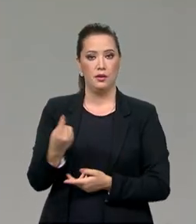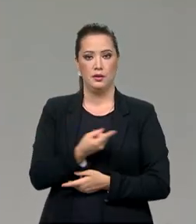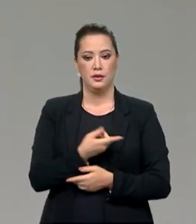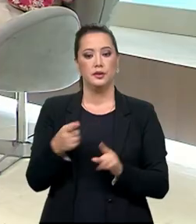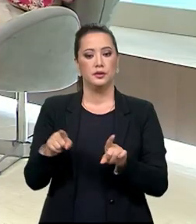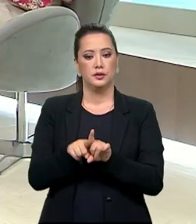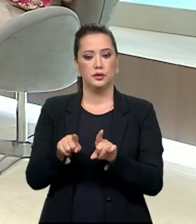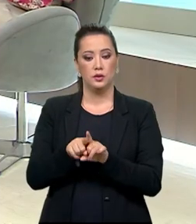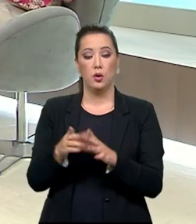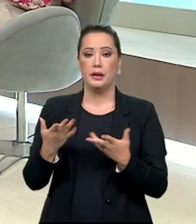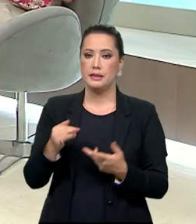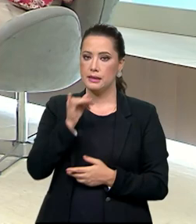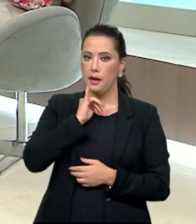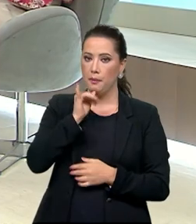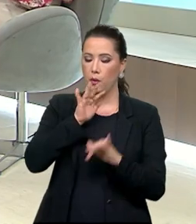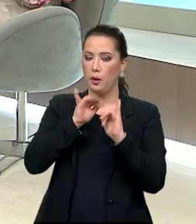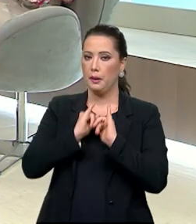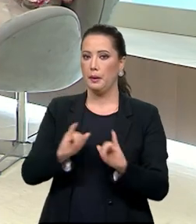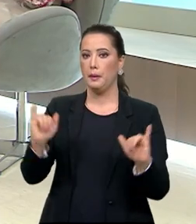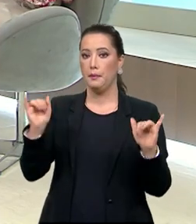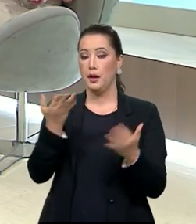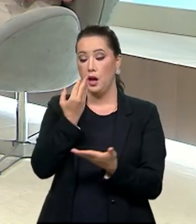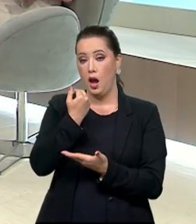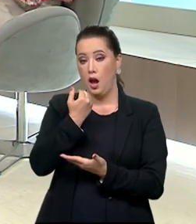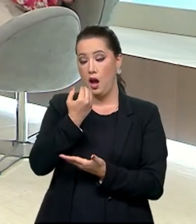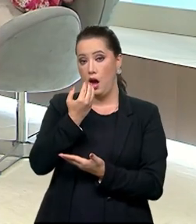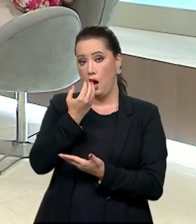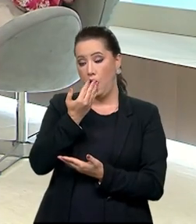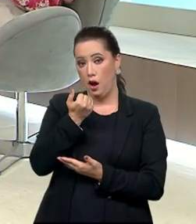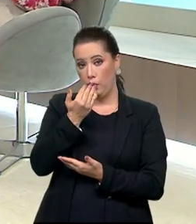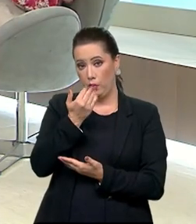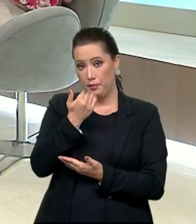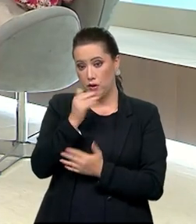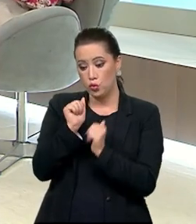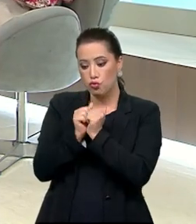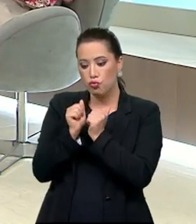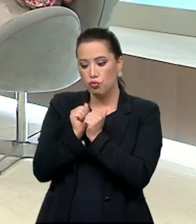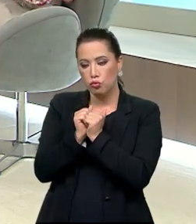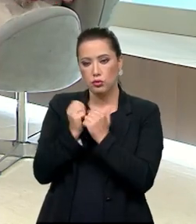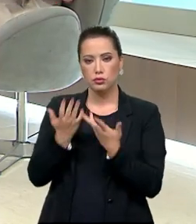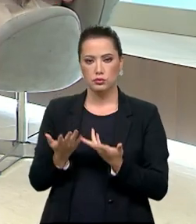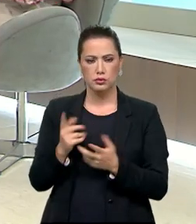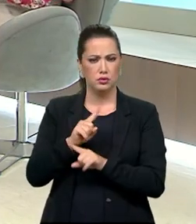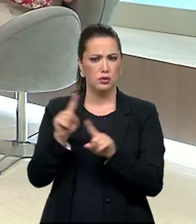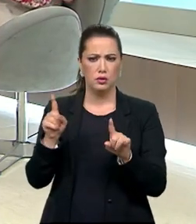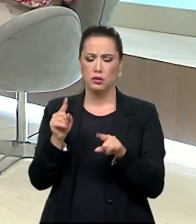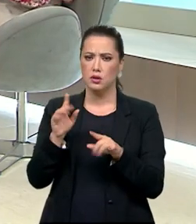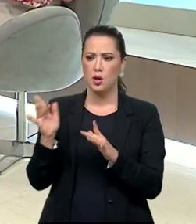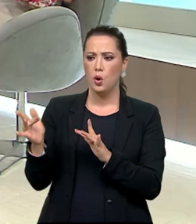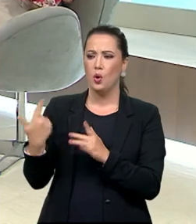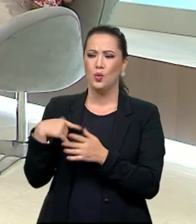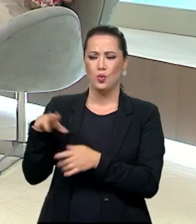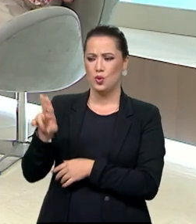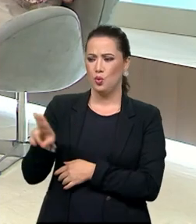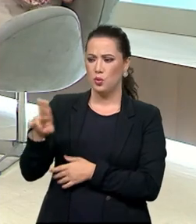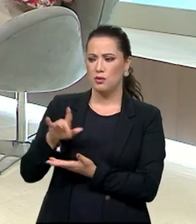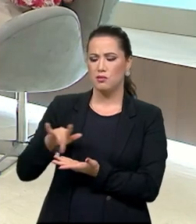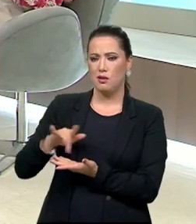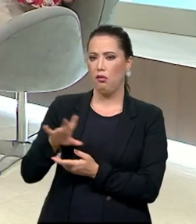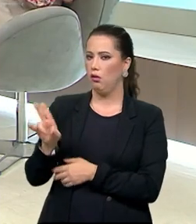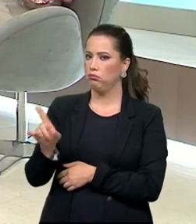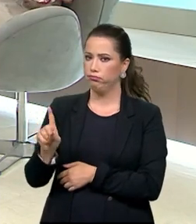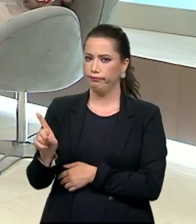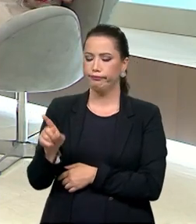as refeições em família. Uma campanha para que, durante a refeição, não se toque os celulares